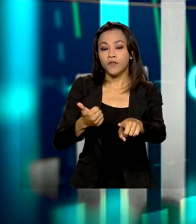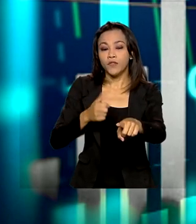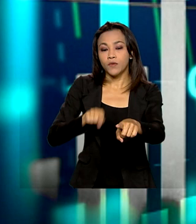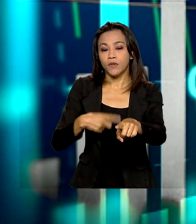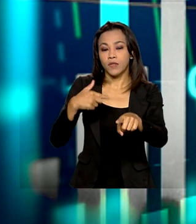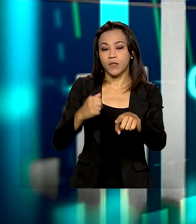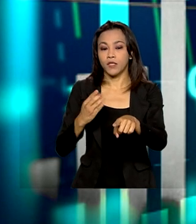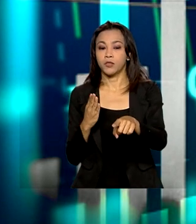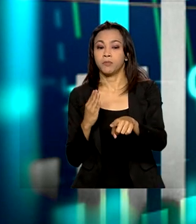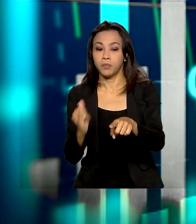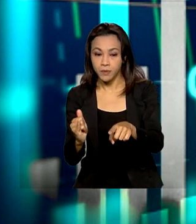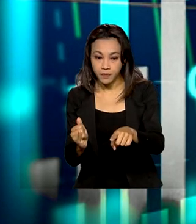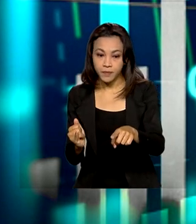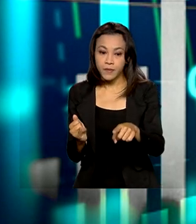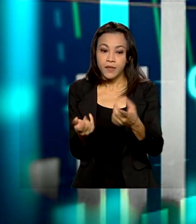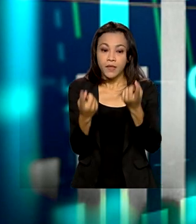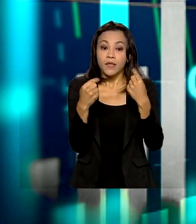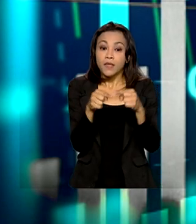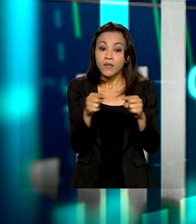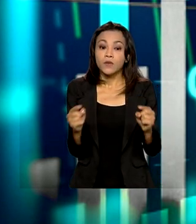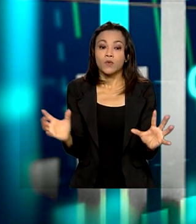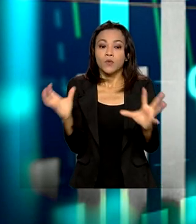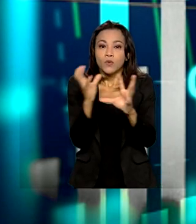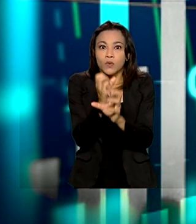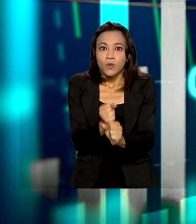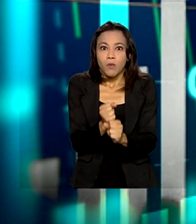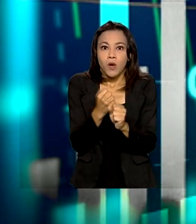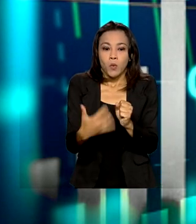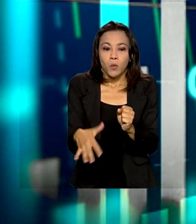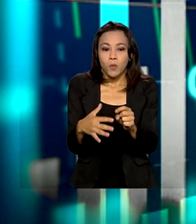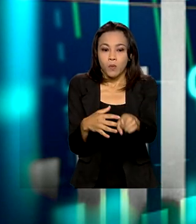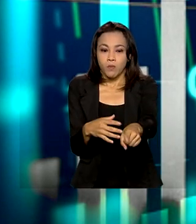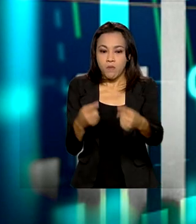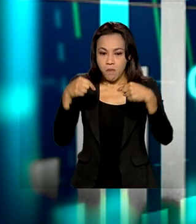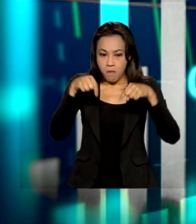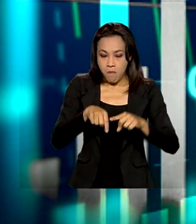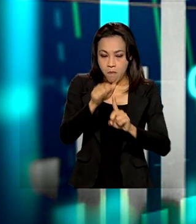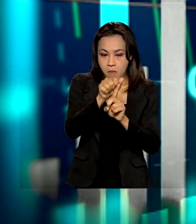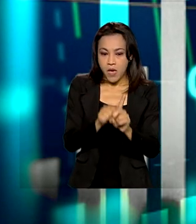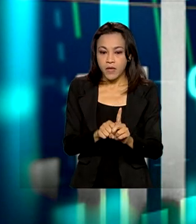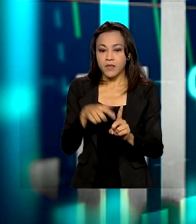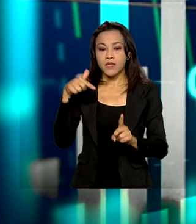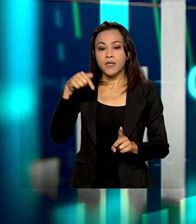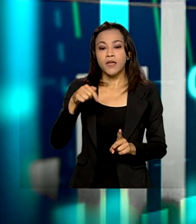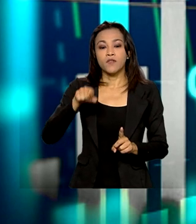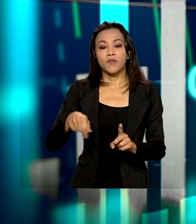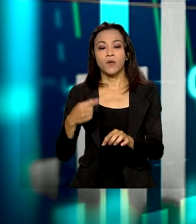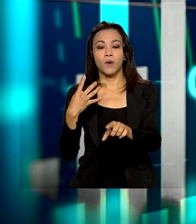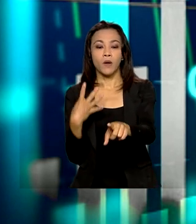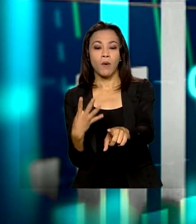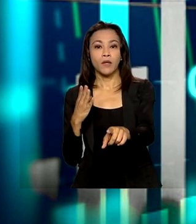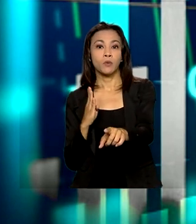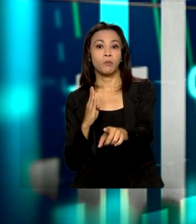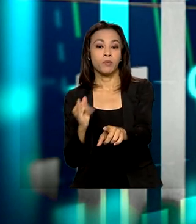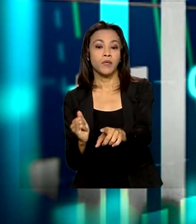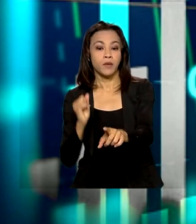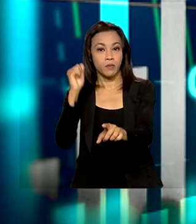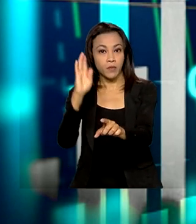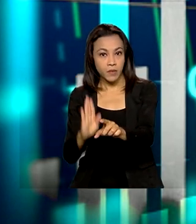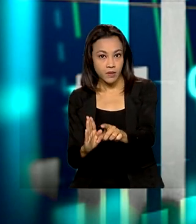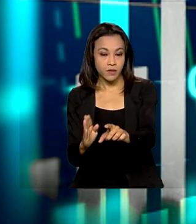de dólares, perfazendo, portanto, um superávit apenas neste mês de 7,4 bilhões de dólares para o Brasil.